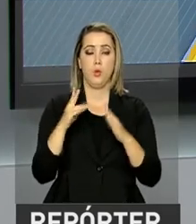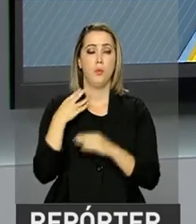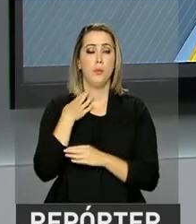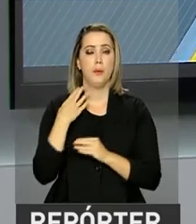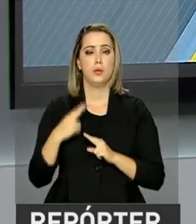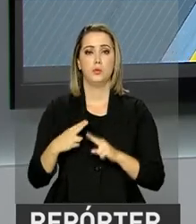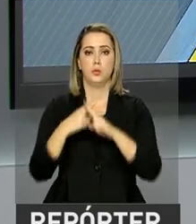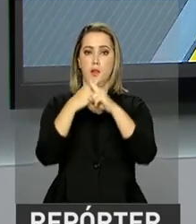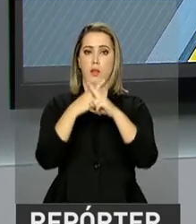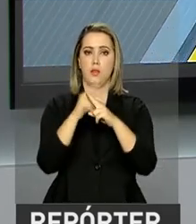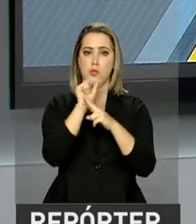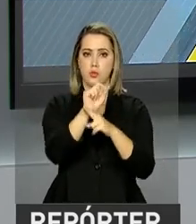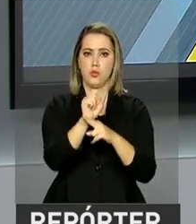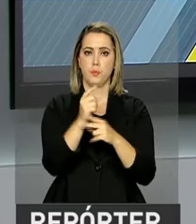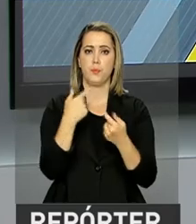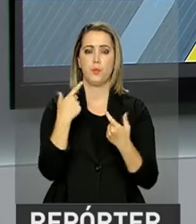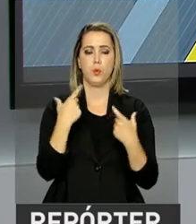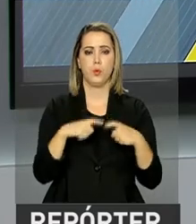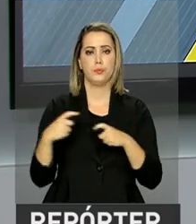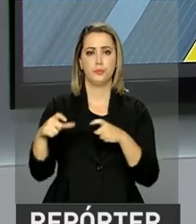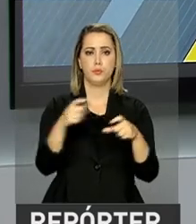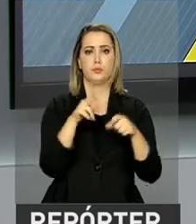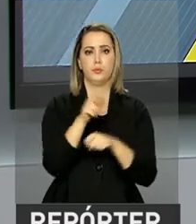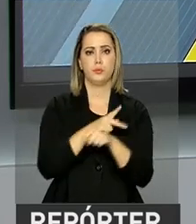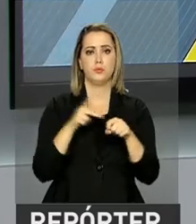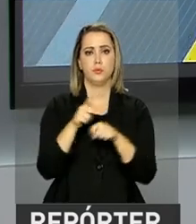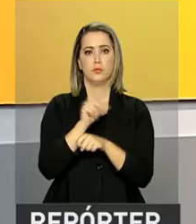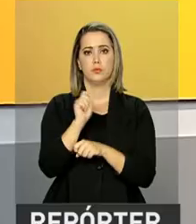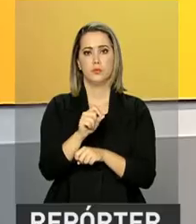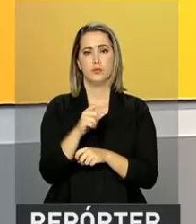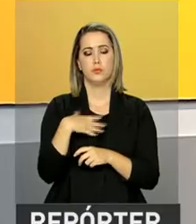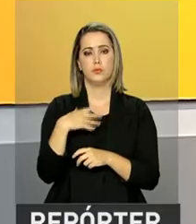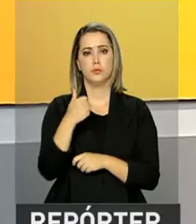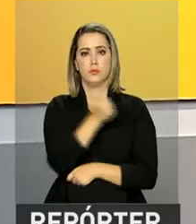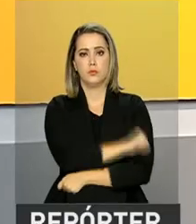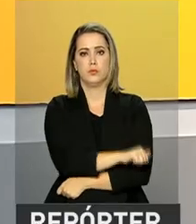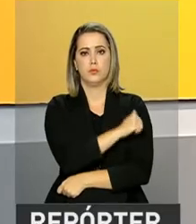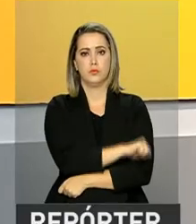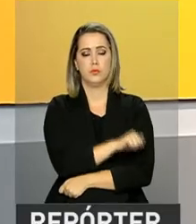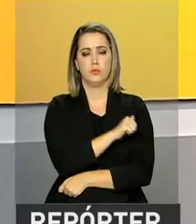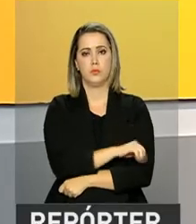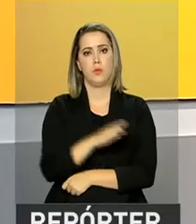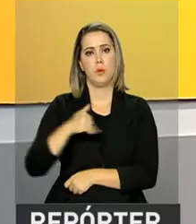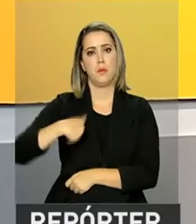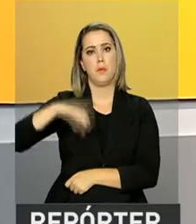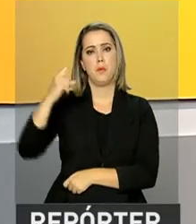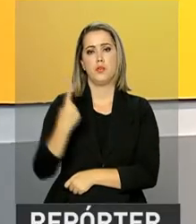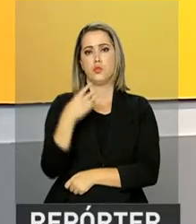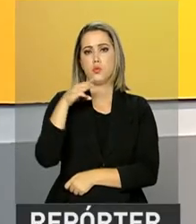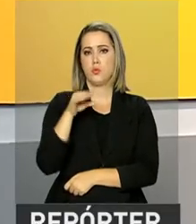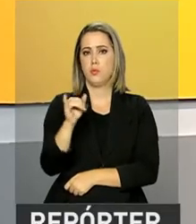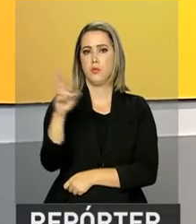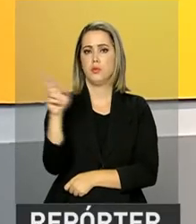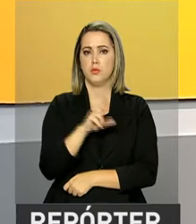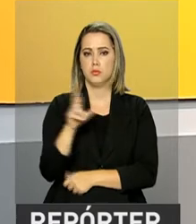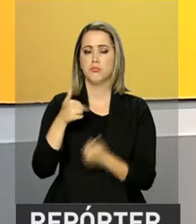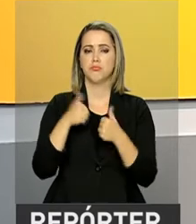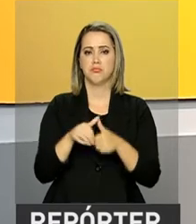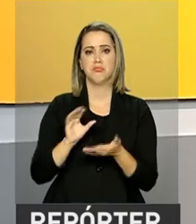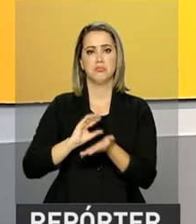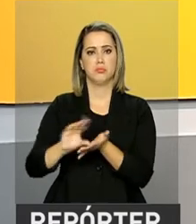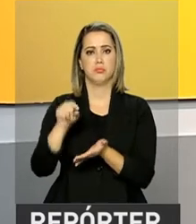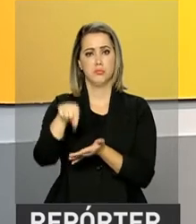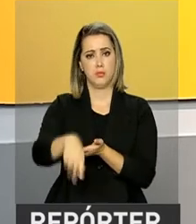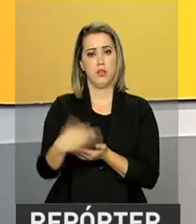as agências da Caixa Econômica em todo o Brasil. No Rio de Janeiro, mais de R 1 bilhão estão disponíveis.